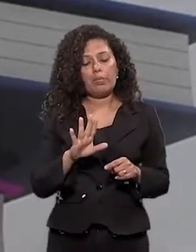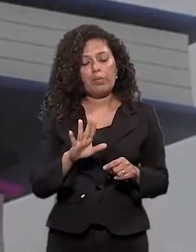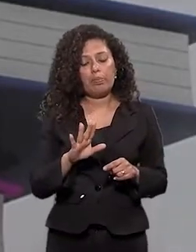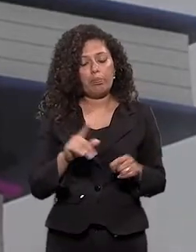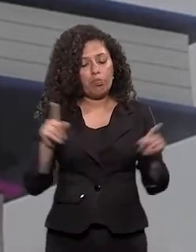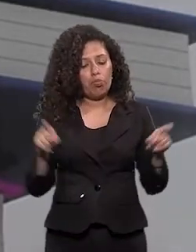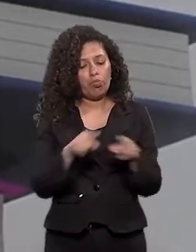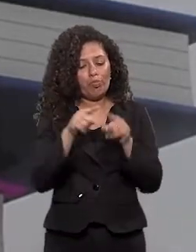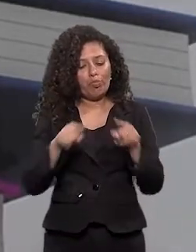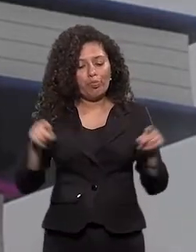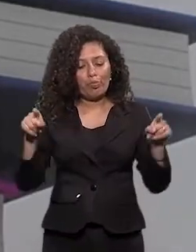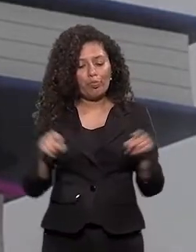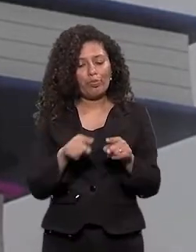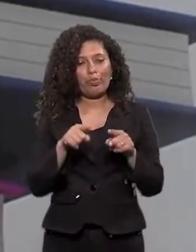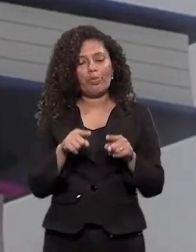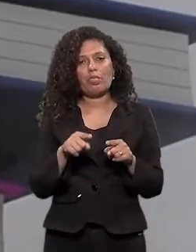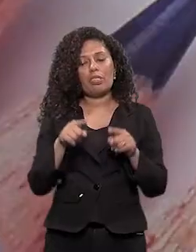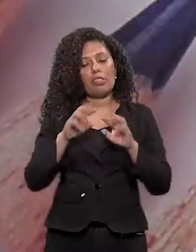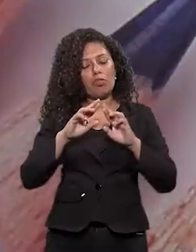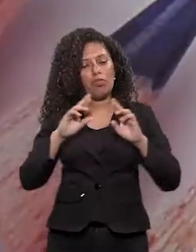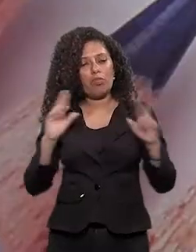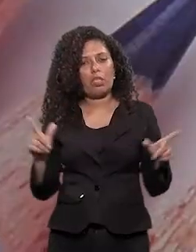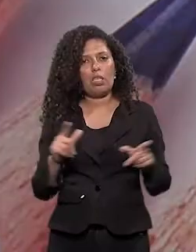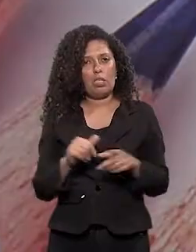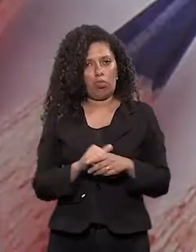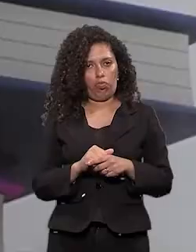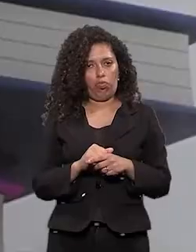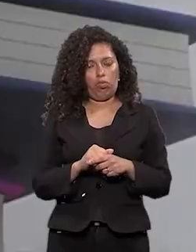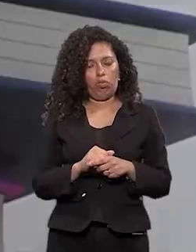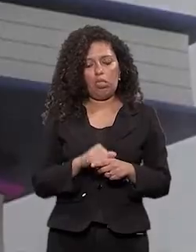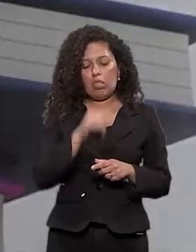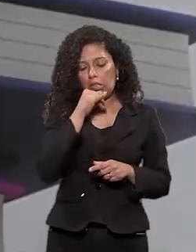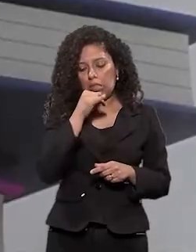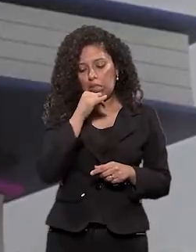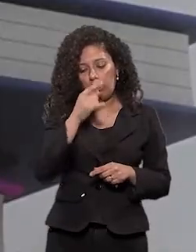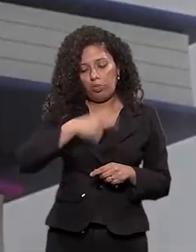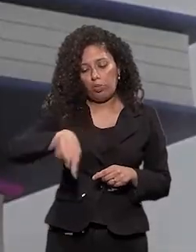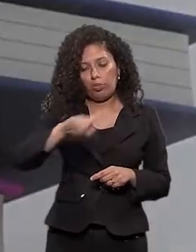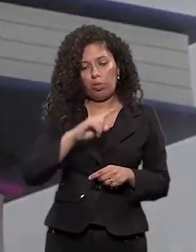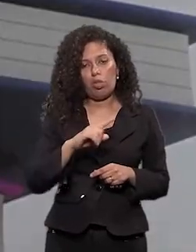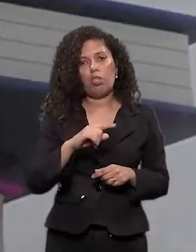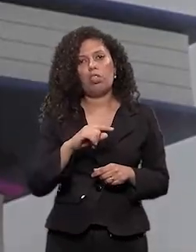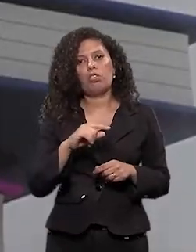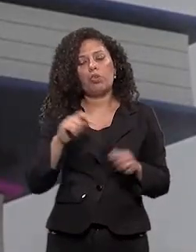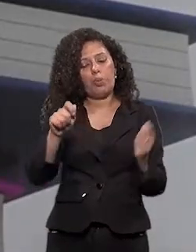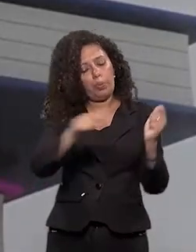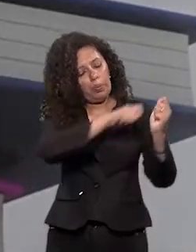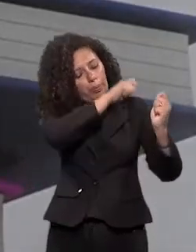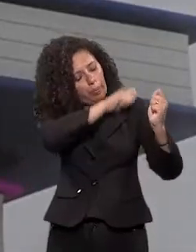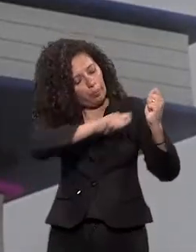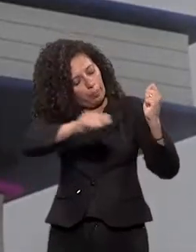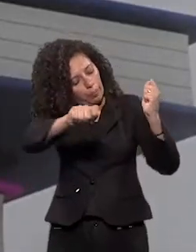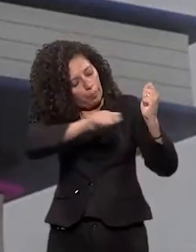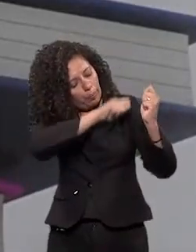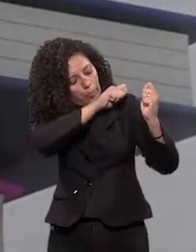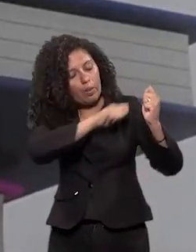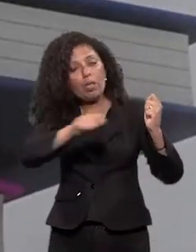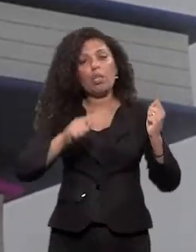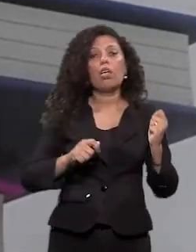infantil. te brinca um pouco com essa ideia. diferença? A gente tem, por exemplo, na nossa formação um violino, um clarone,